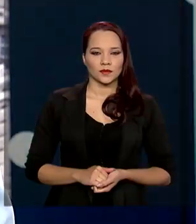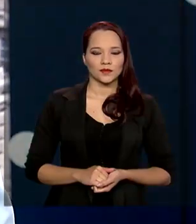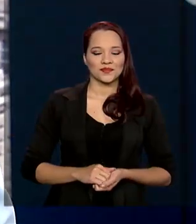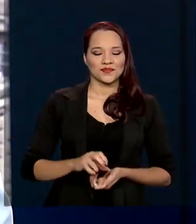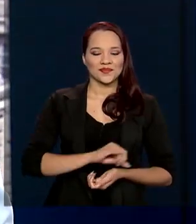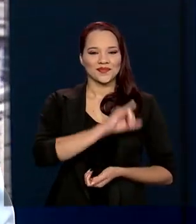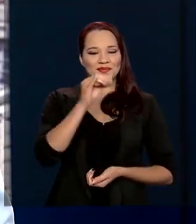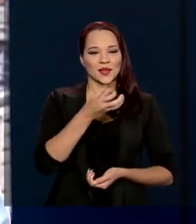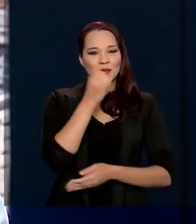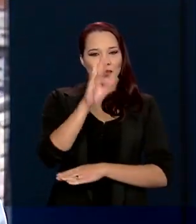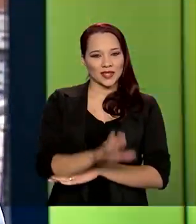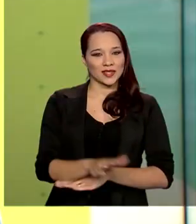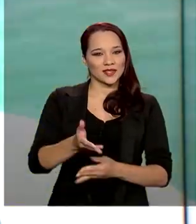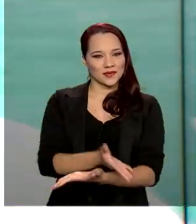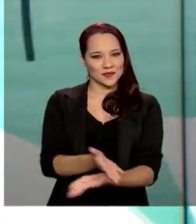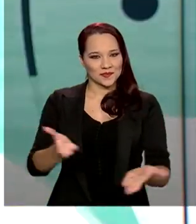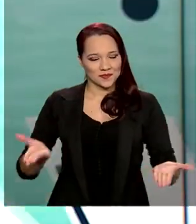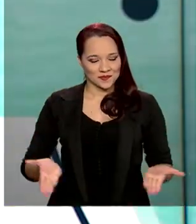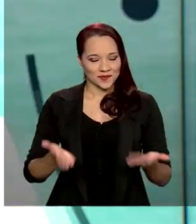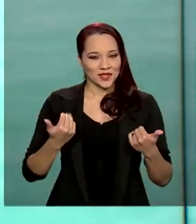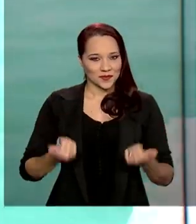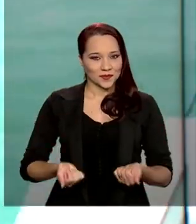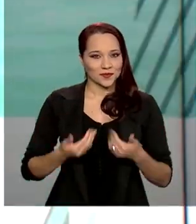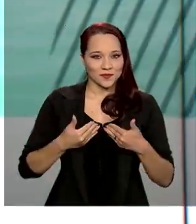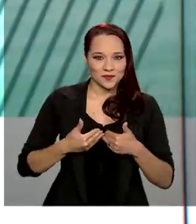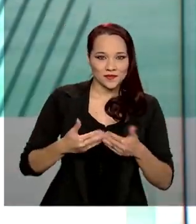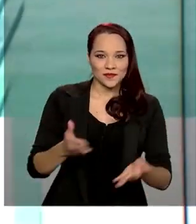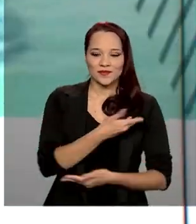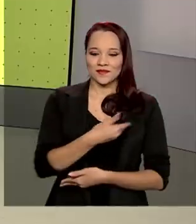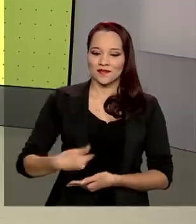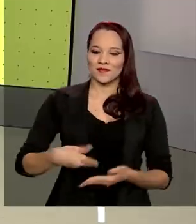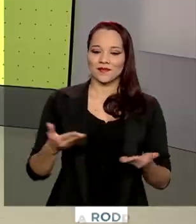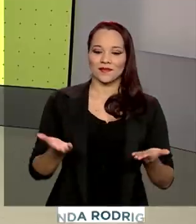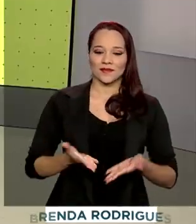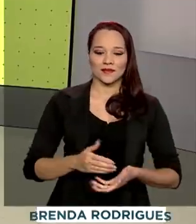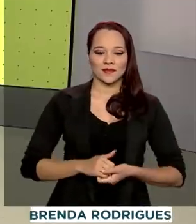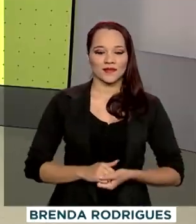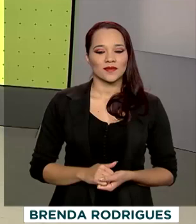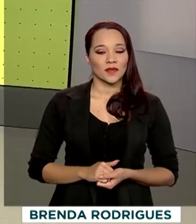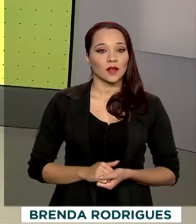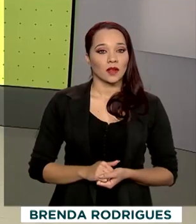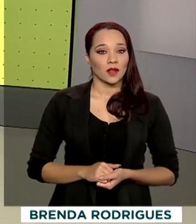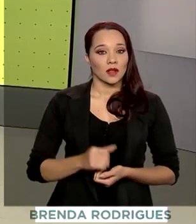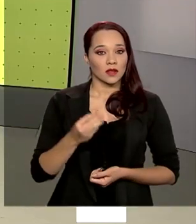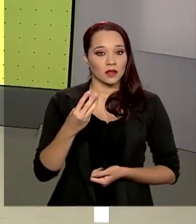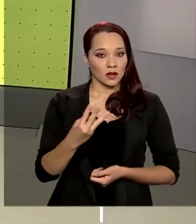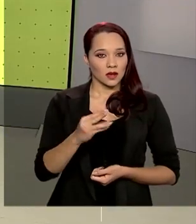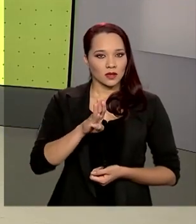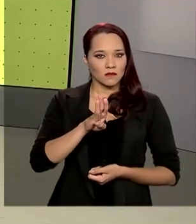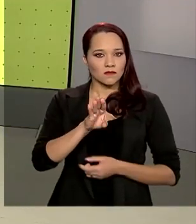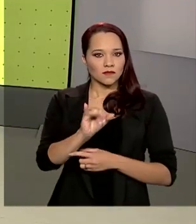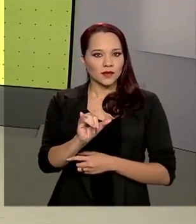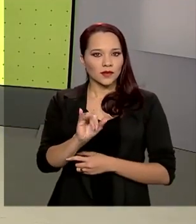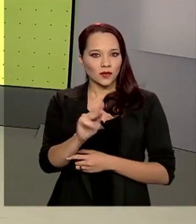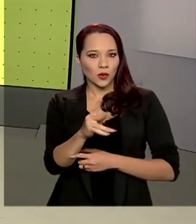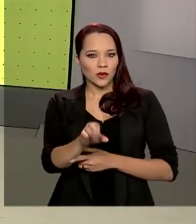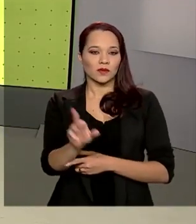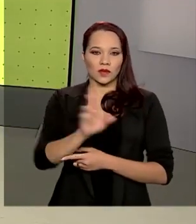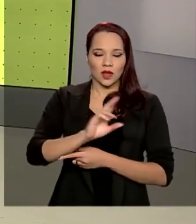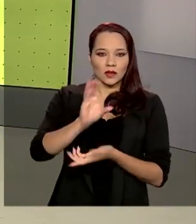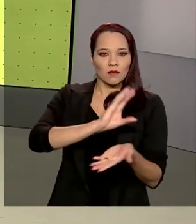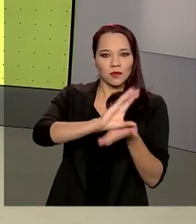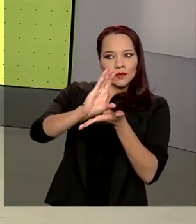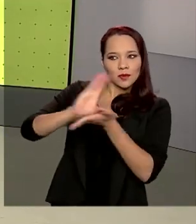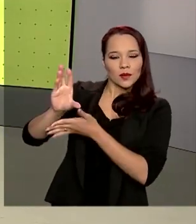Olá, boa tarde para você. Estamos de volta com o governo agora. Três bilhões de reais vão ser repassados a